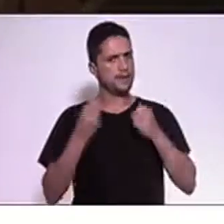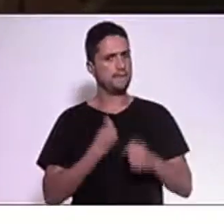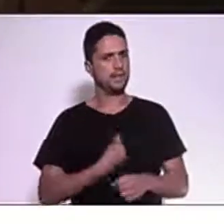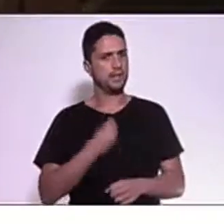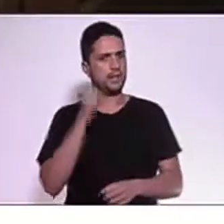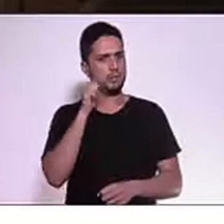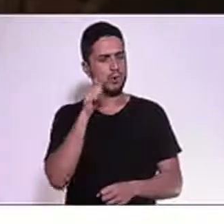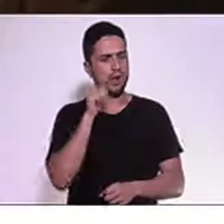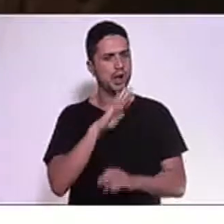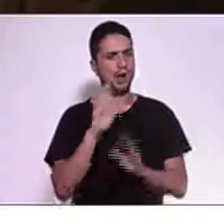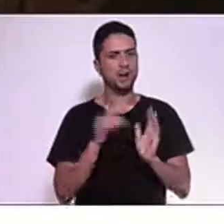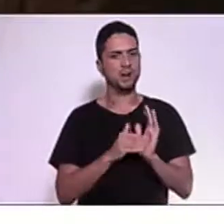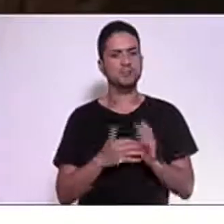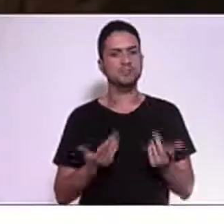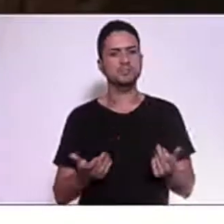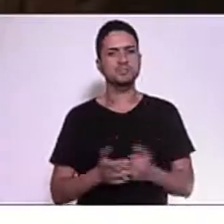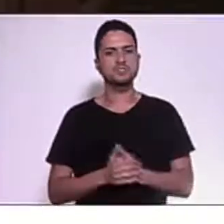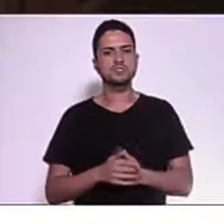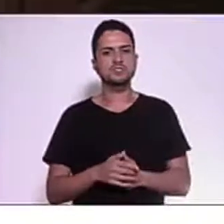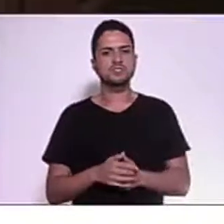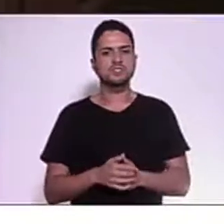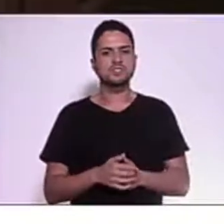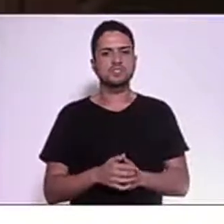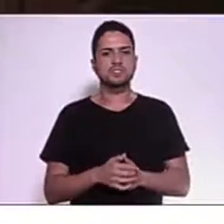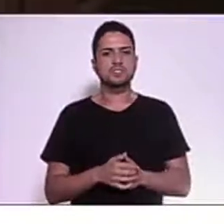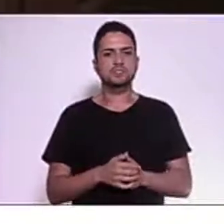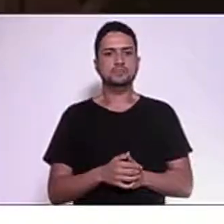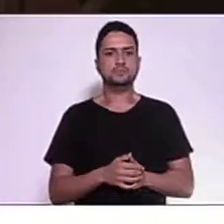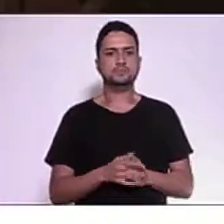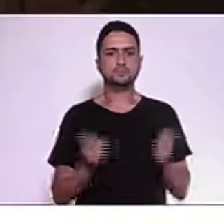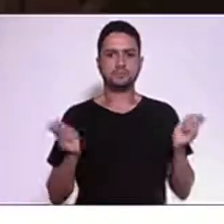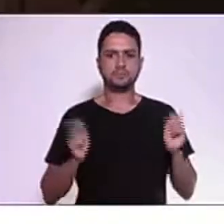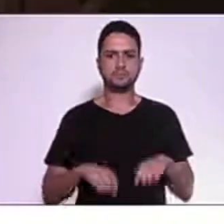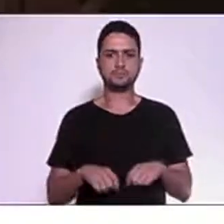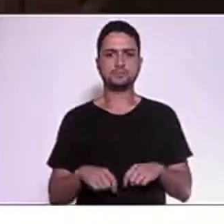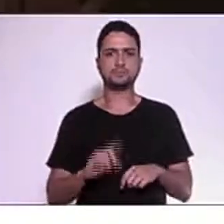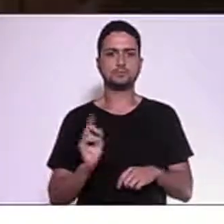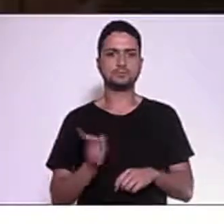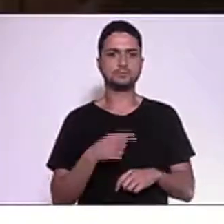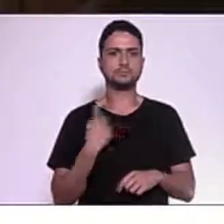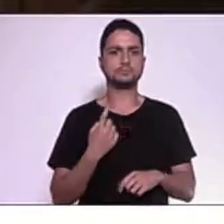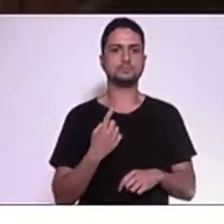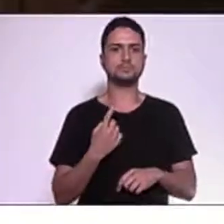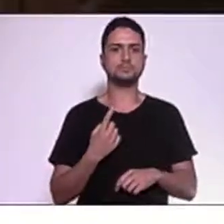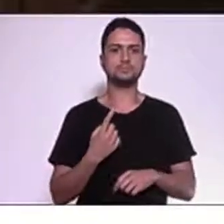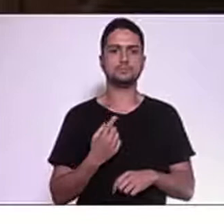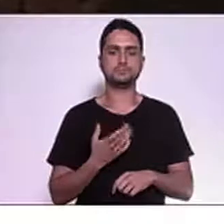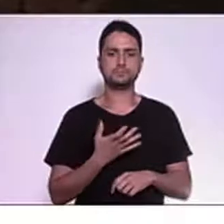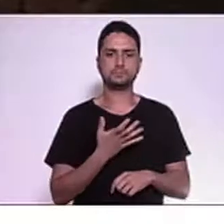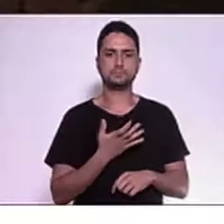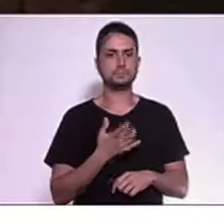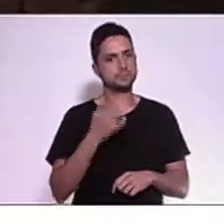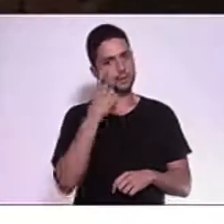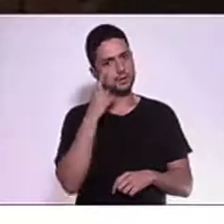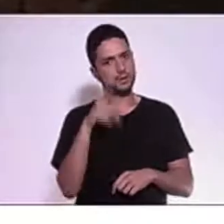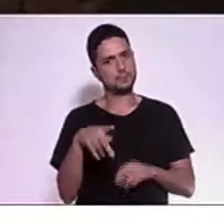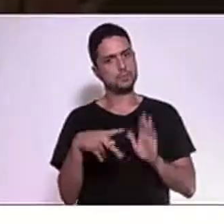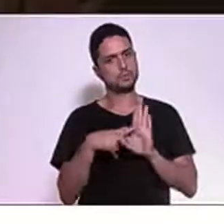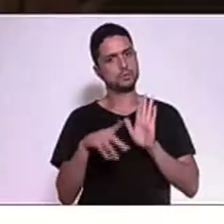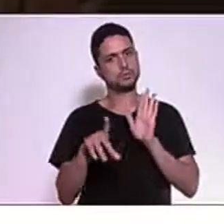intransigente, possamos aí estar também apreciando esse projeto de maneira